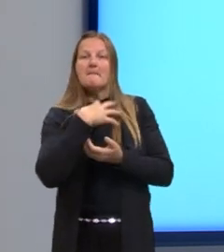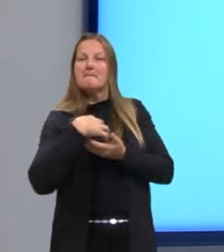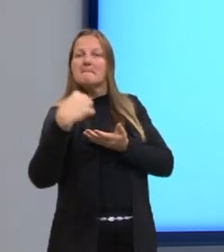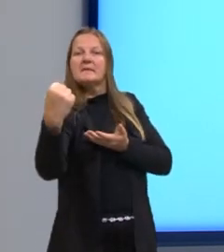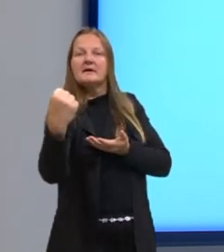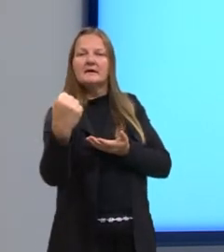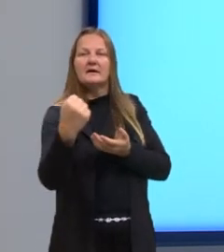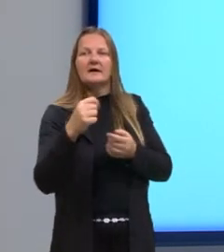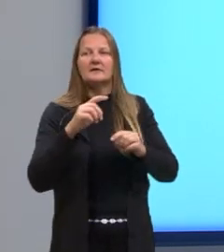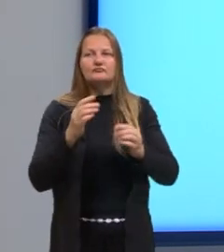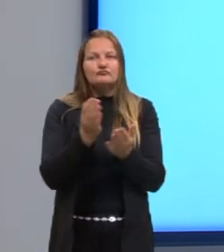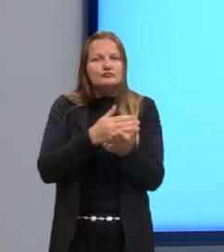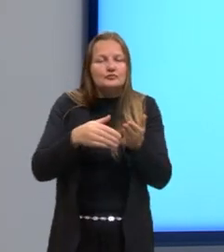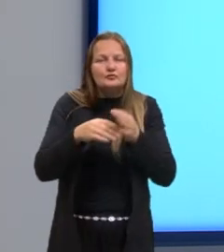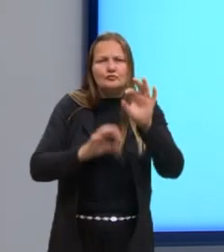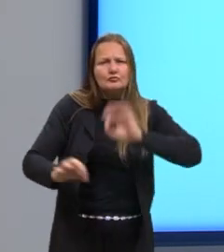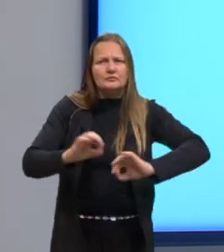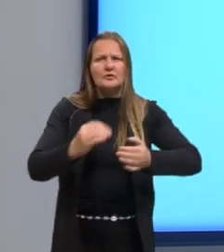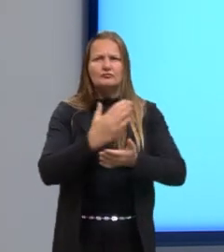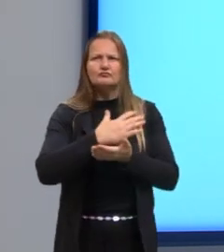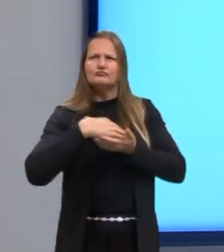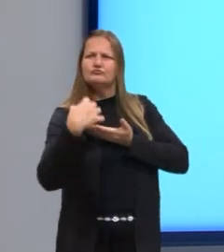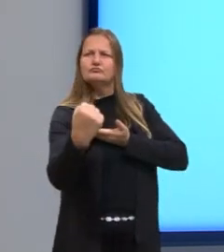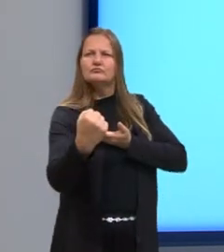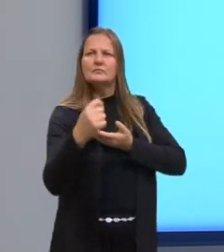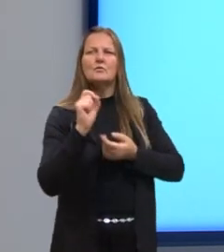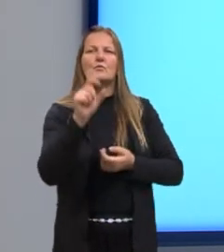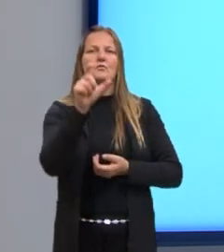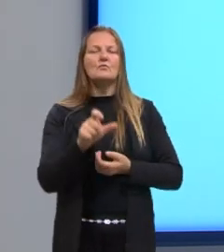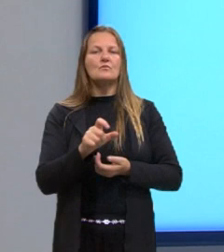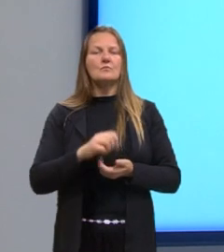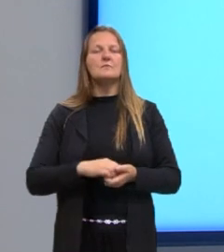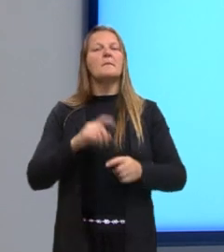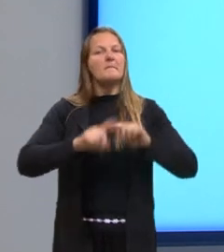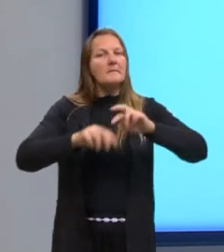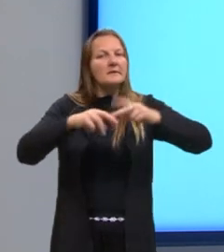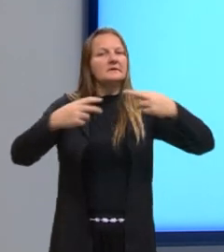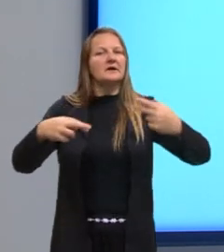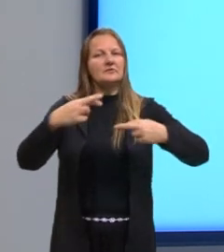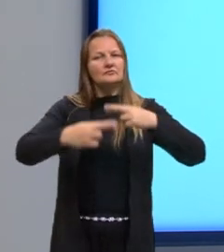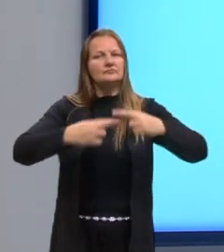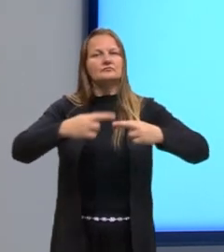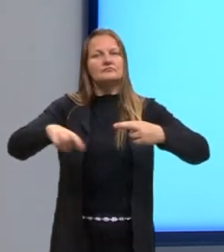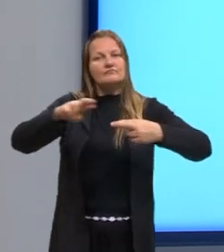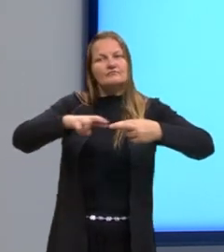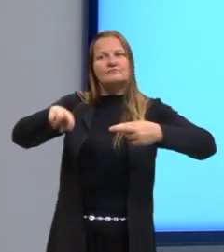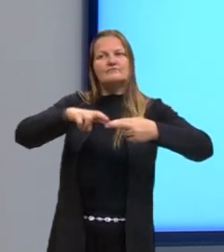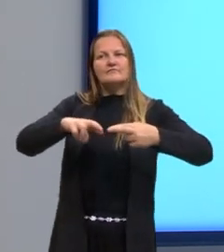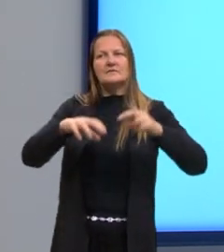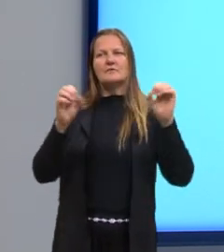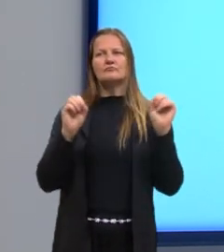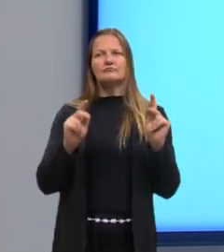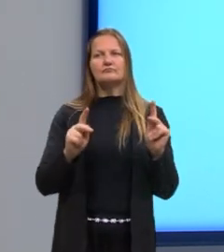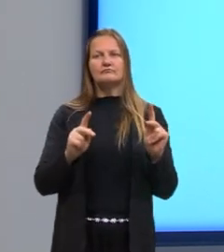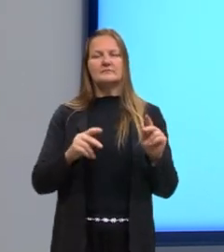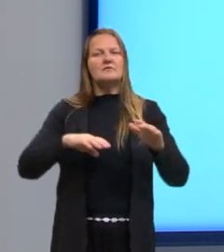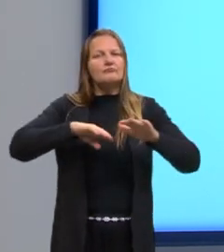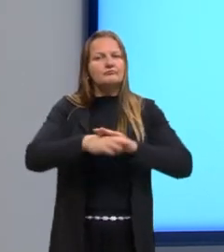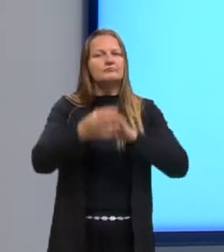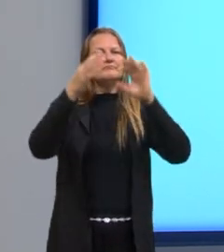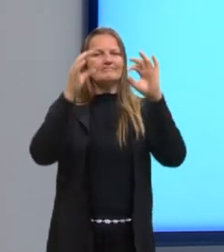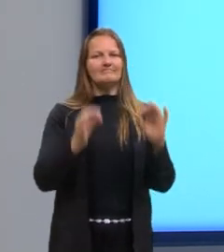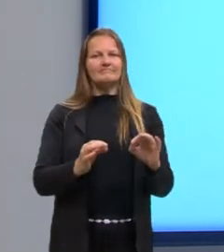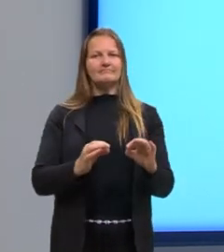aqueles resíduos bonitinhos, separadinhos, dos materiais recicláveis e destinação apropriada,